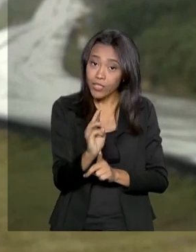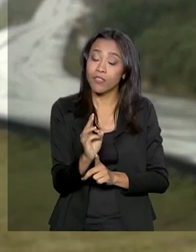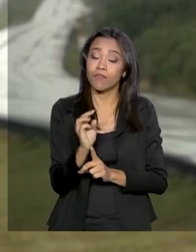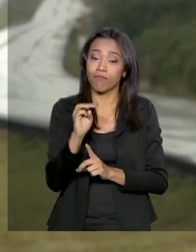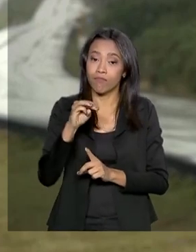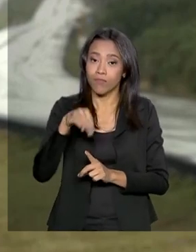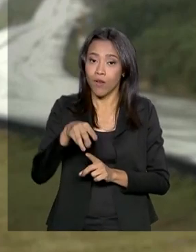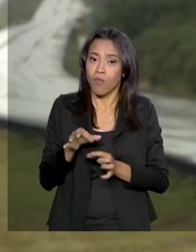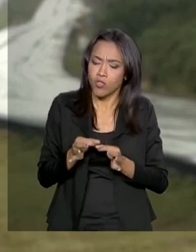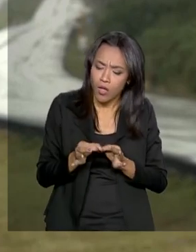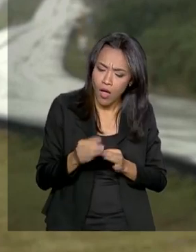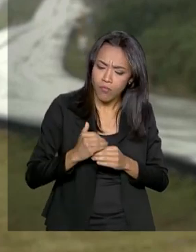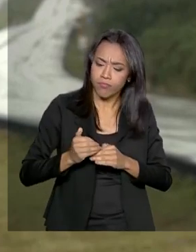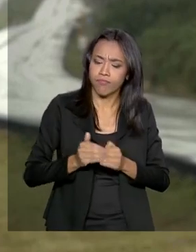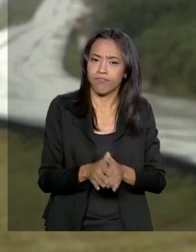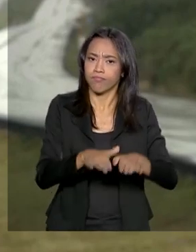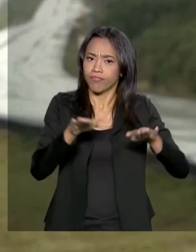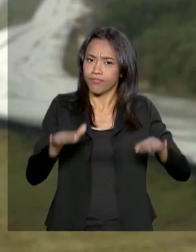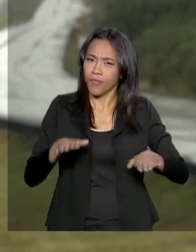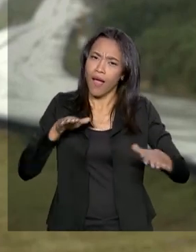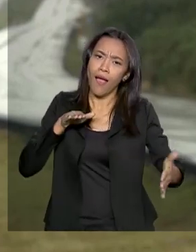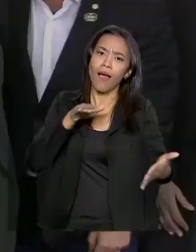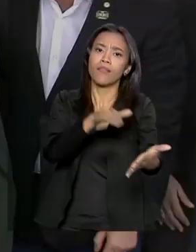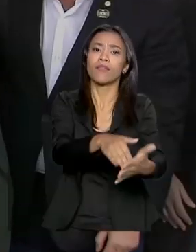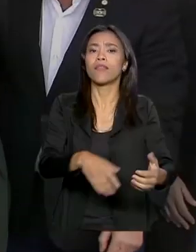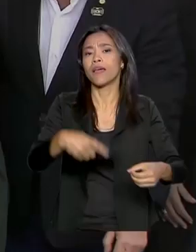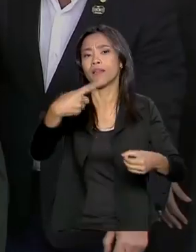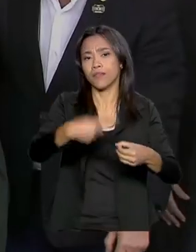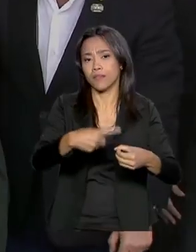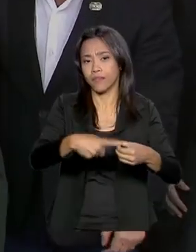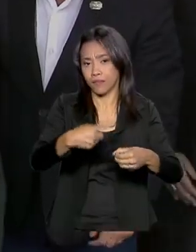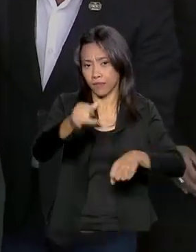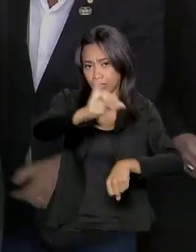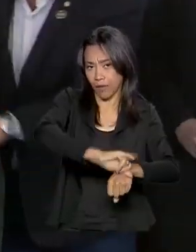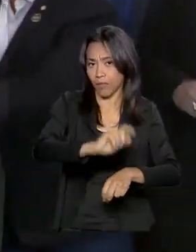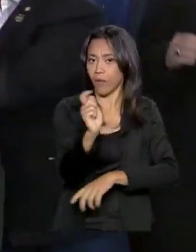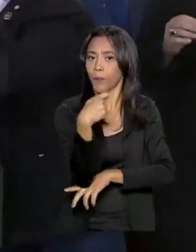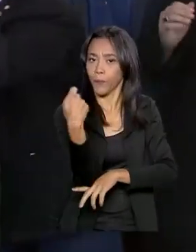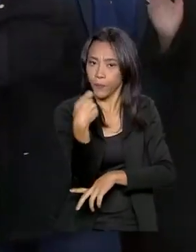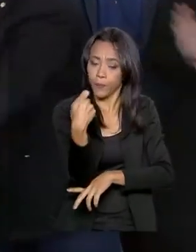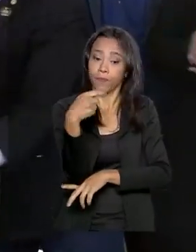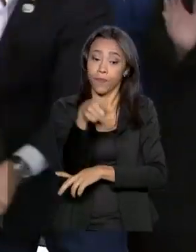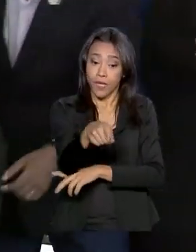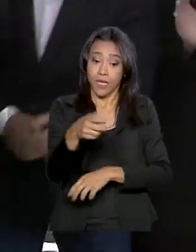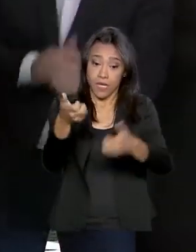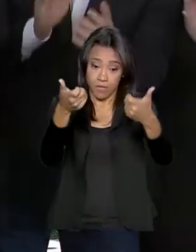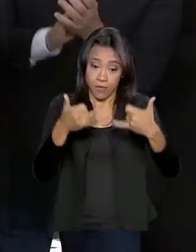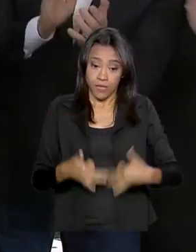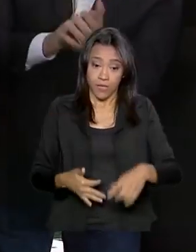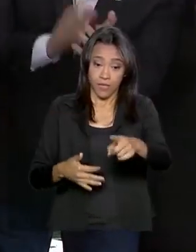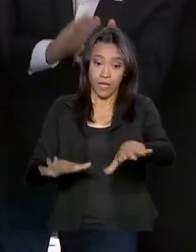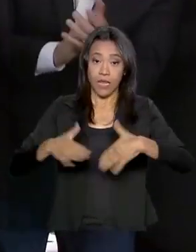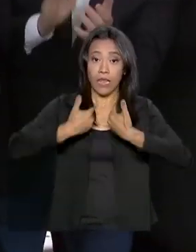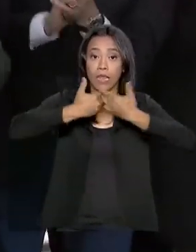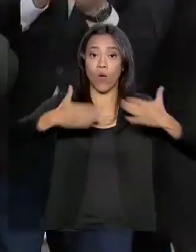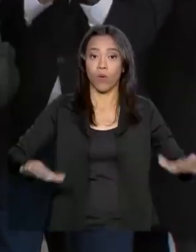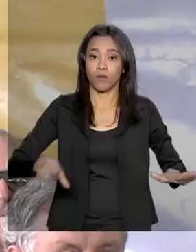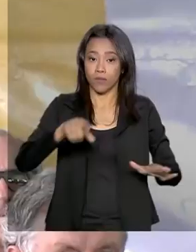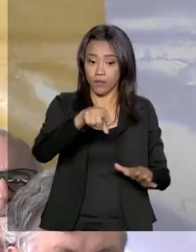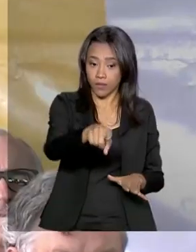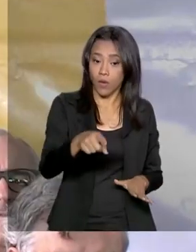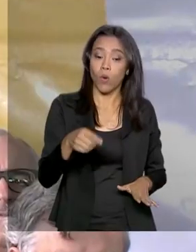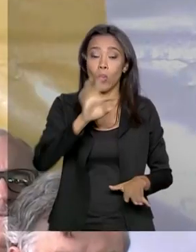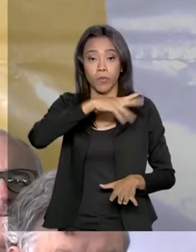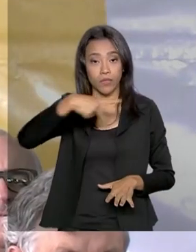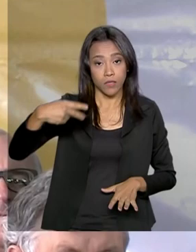-116 daqui até Porto Alegre. Na inauguração da rodovia duplicada, o presidente Jair Bolsonaro afirmou que